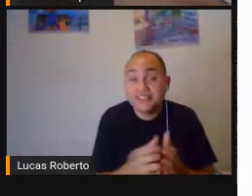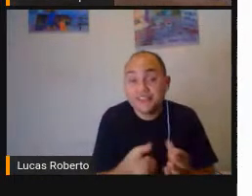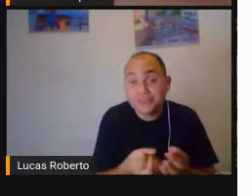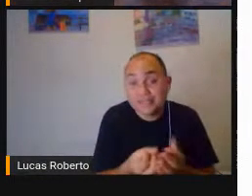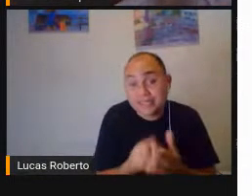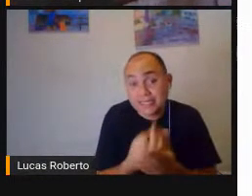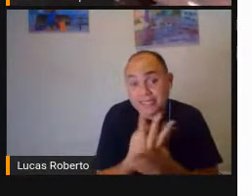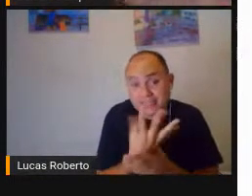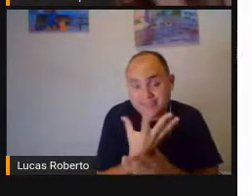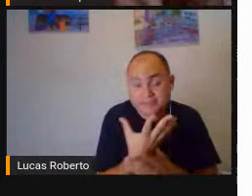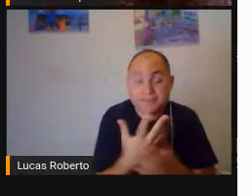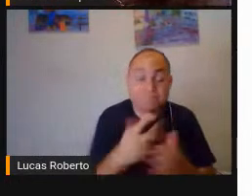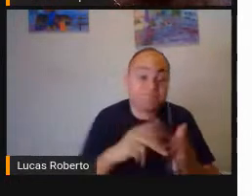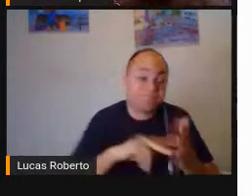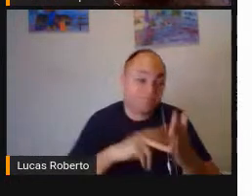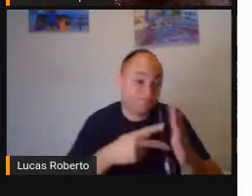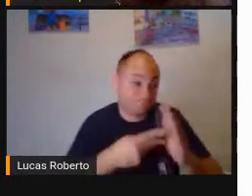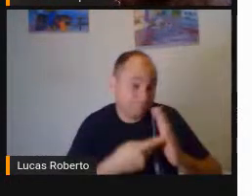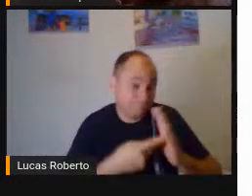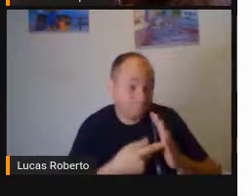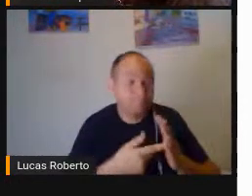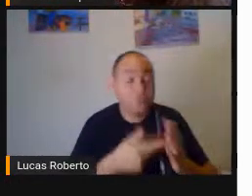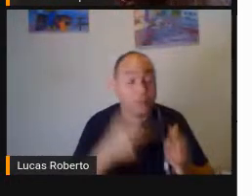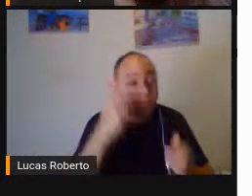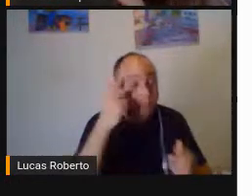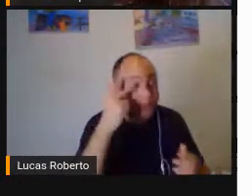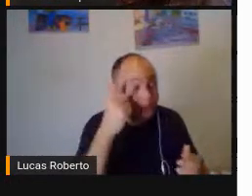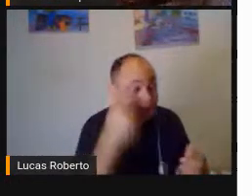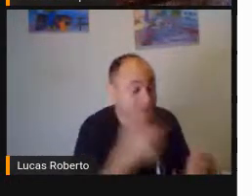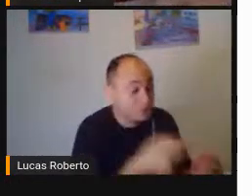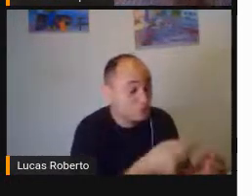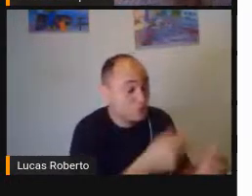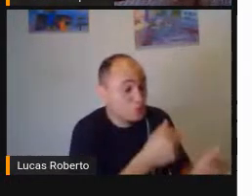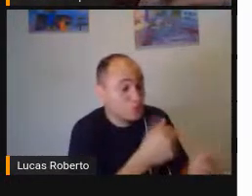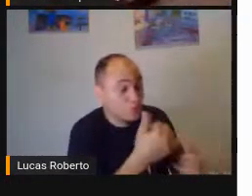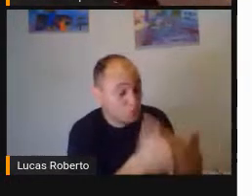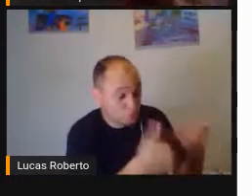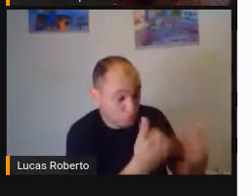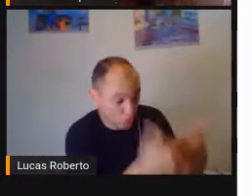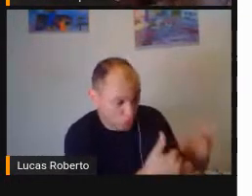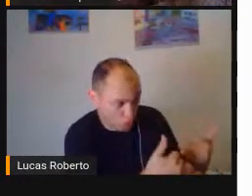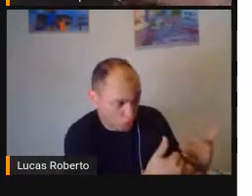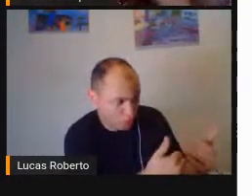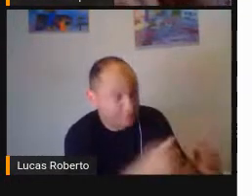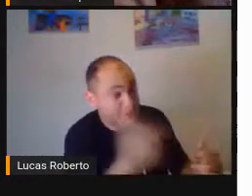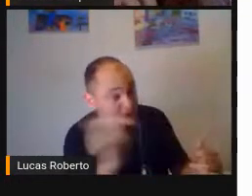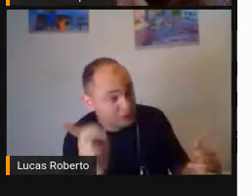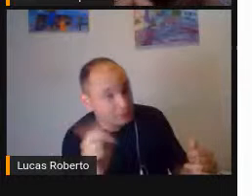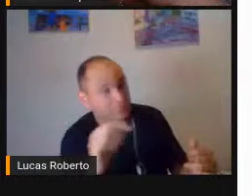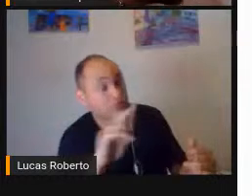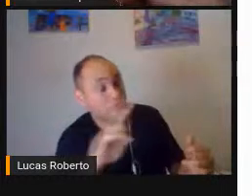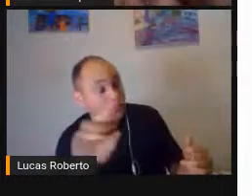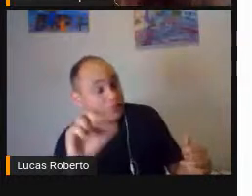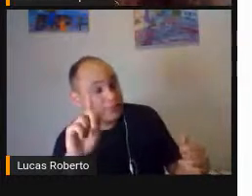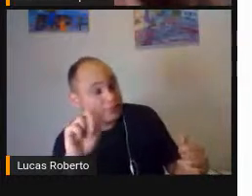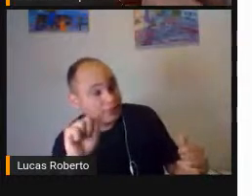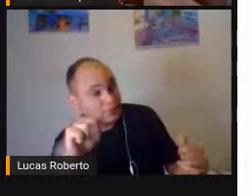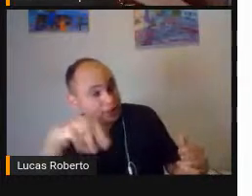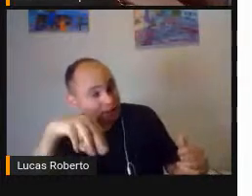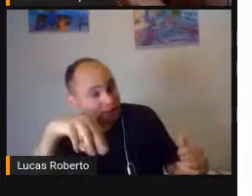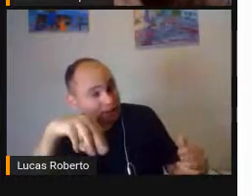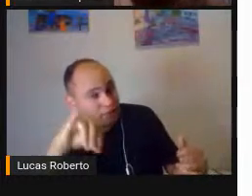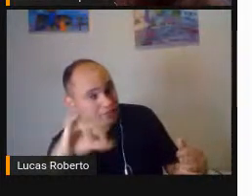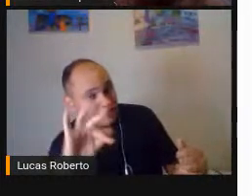Através dos jogos Isso é a gamificação Então Aliado Aos objetivos reais Pra tornar o cotidiano Mais luz